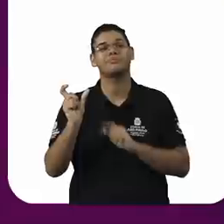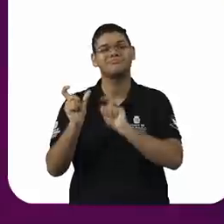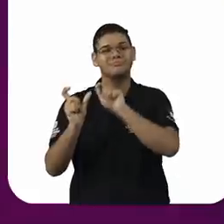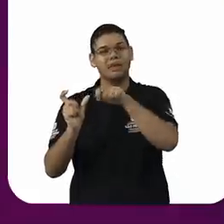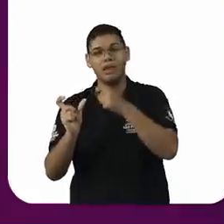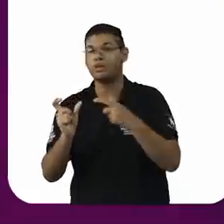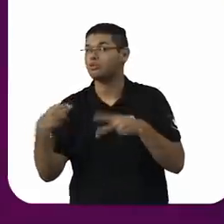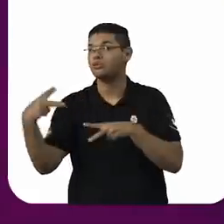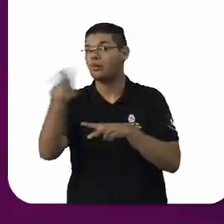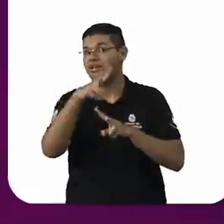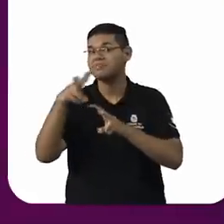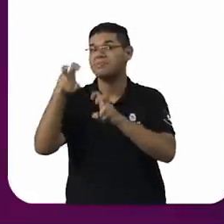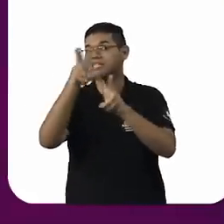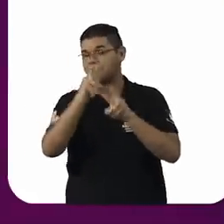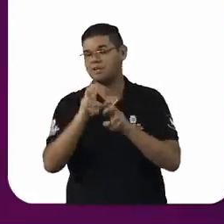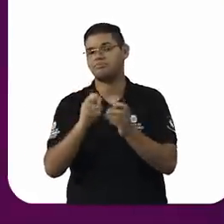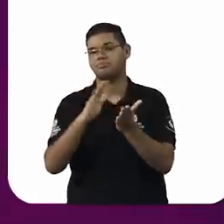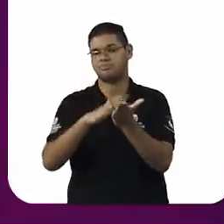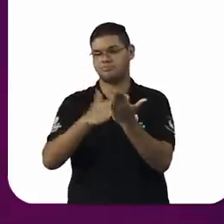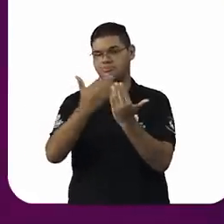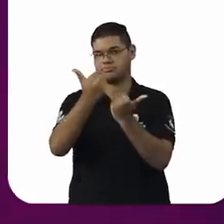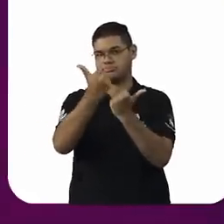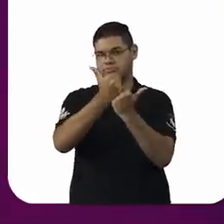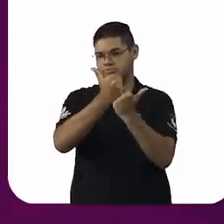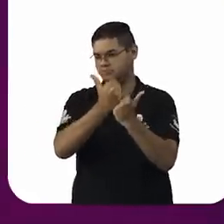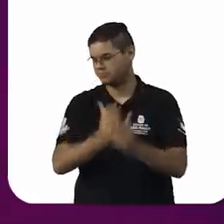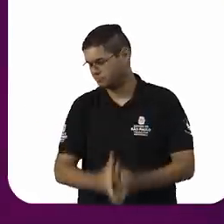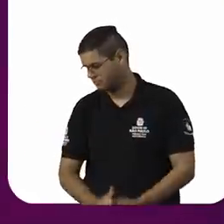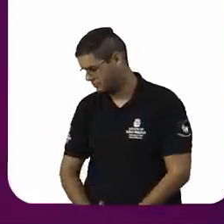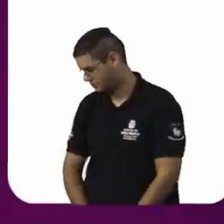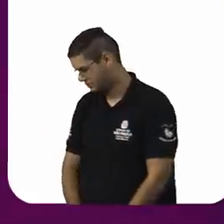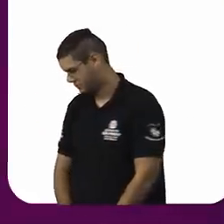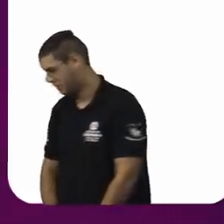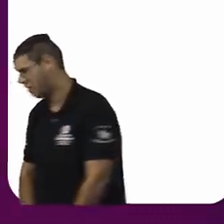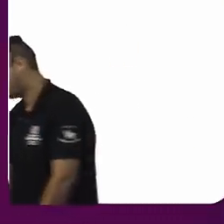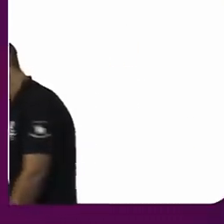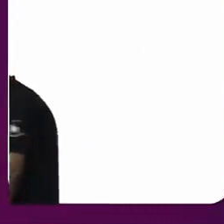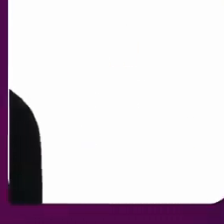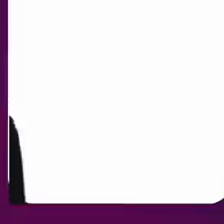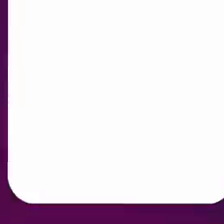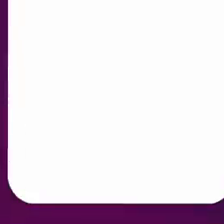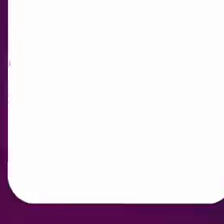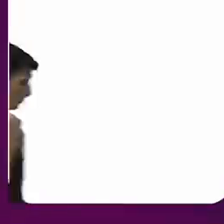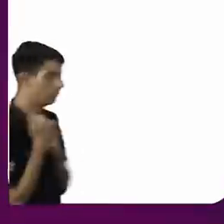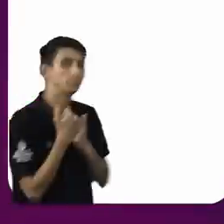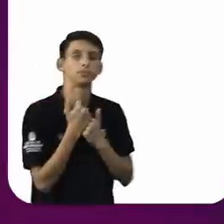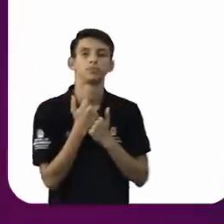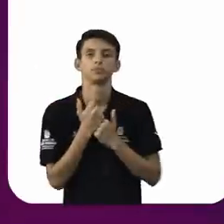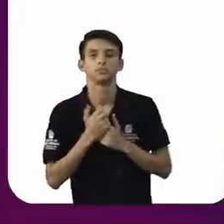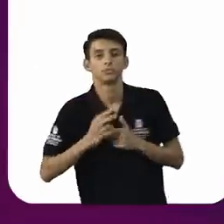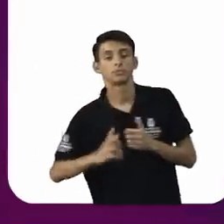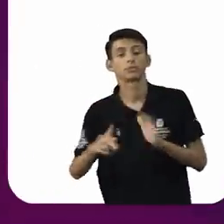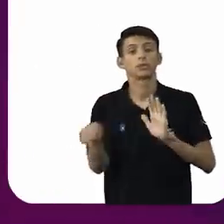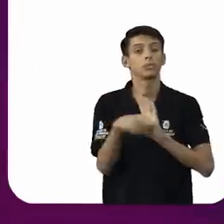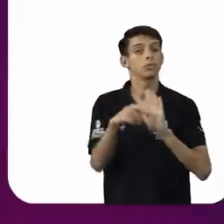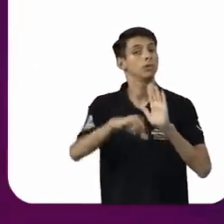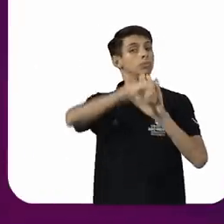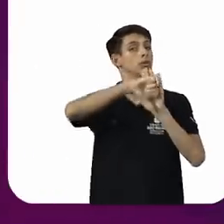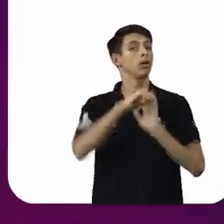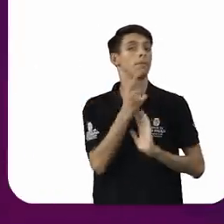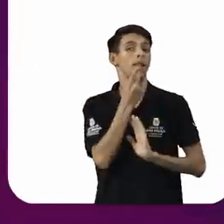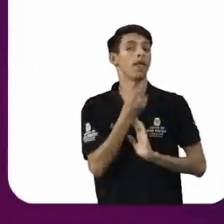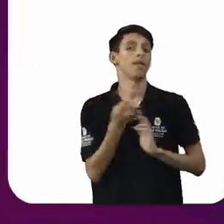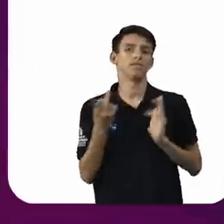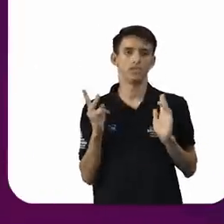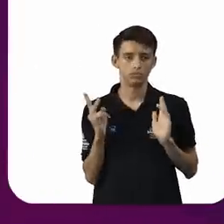Nós vimos isso, o quanto a palavra tem sido. Quer dizer, o discurso de ódio é o quê? É a utilização criminosa da palavra. É o